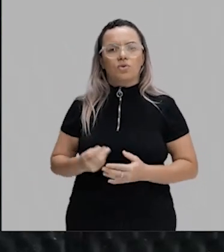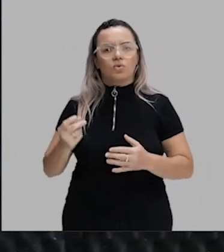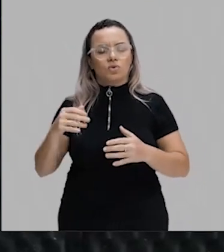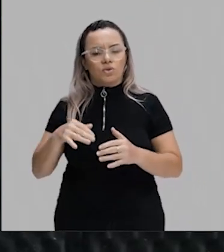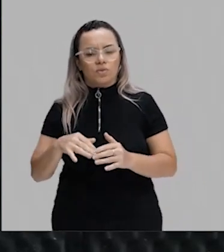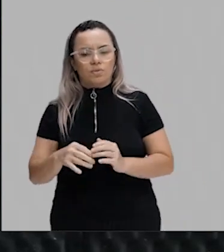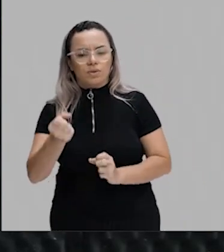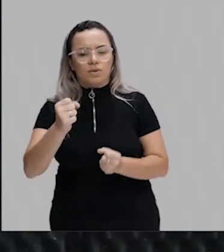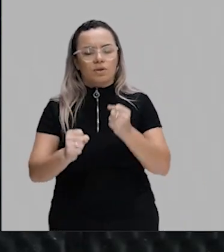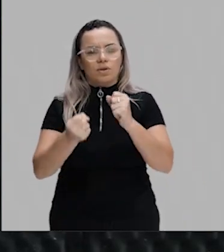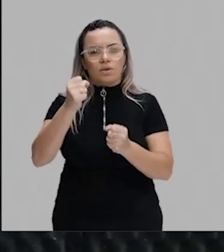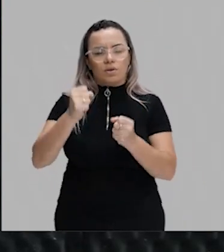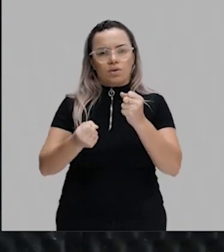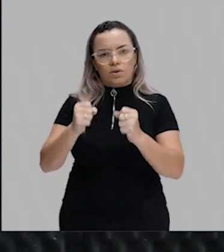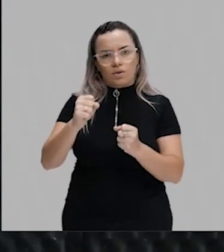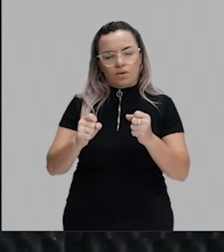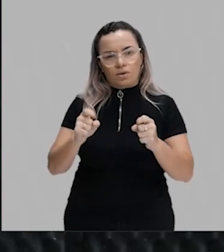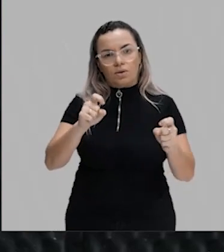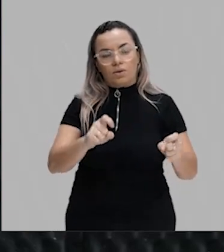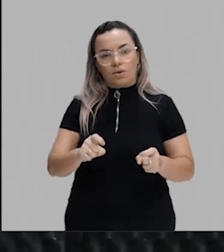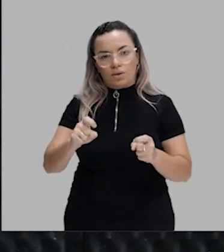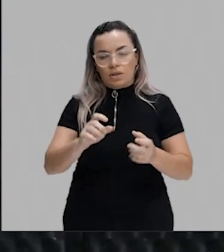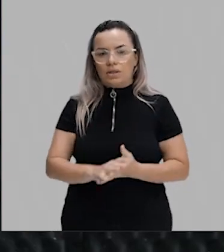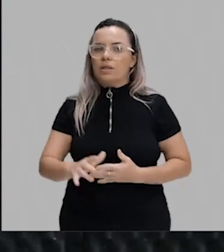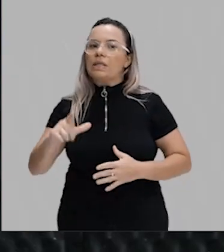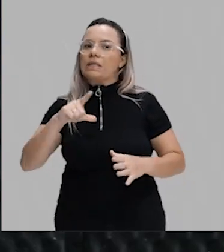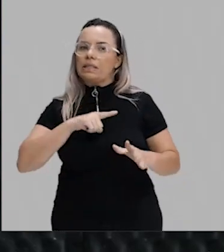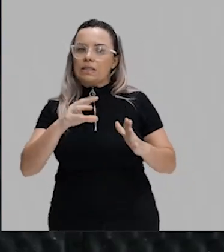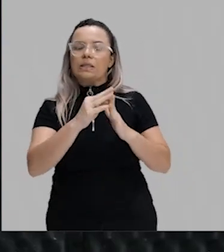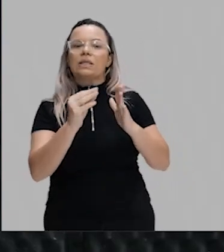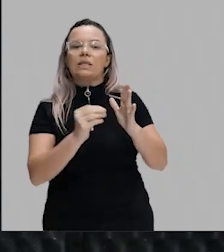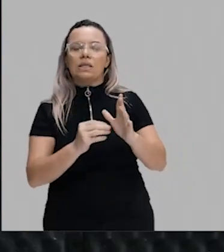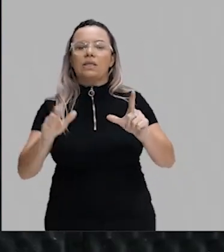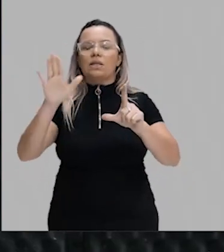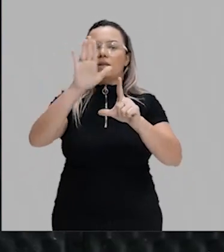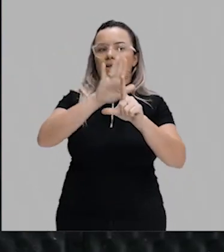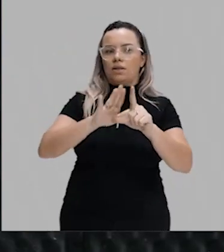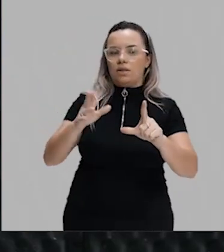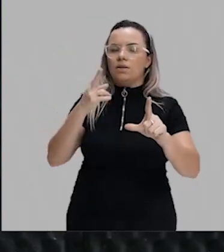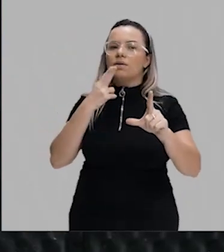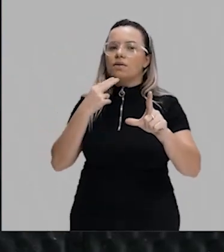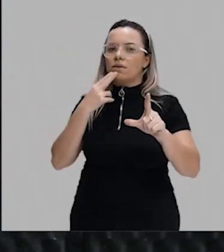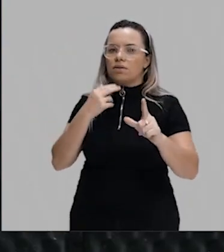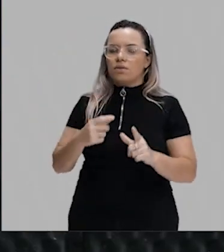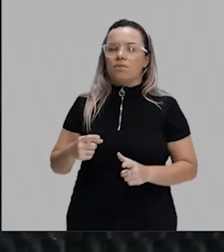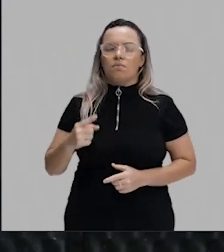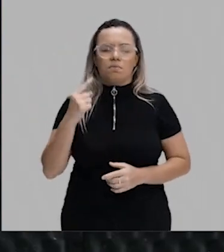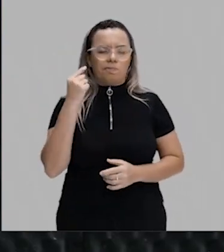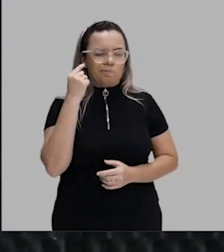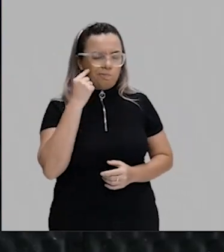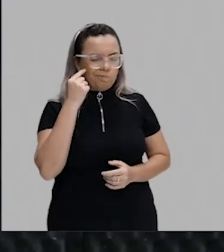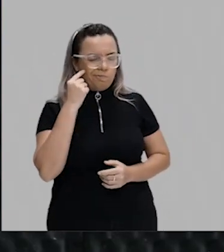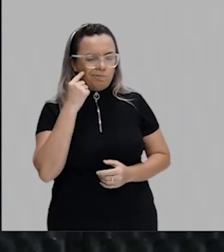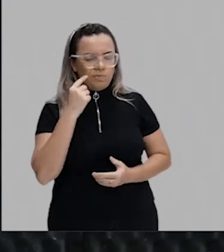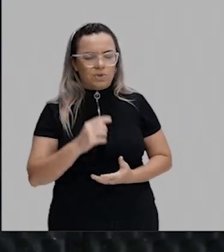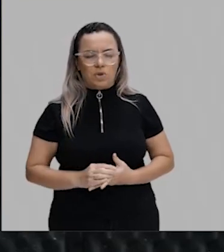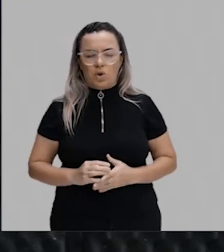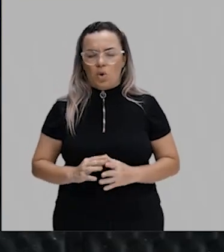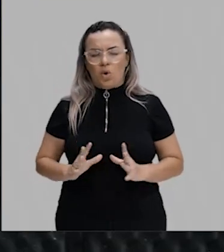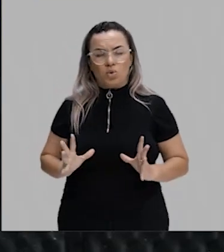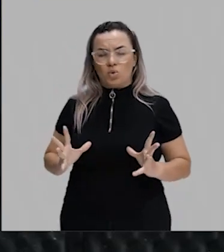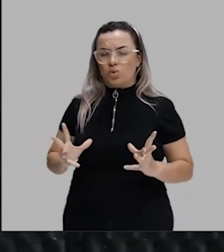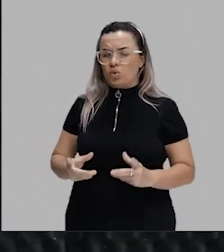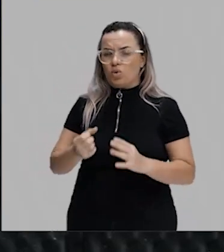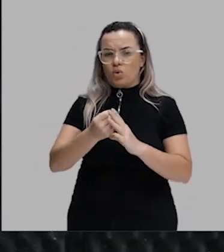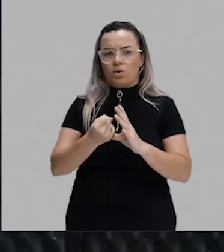tem aula disponível na plataforma. Se você tiver dúvida nesse assunto, procura lá. Agroindústria do Brasil tem toda essa característica.